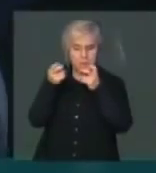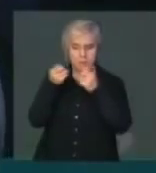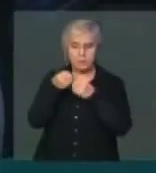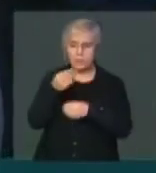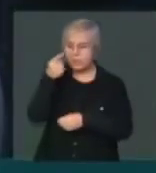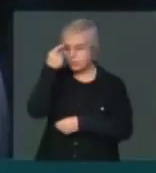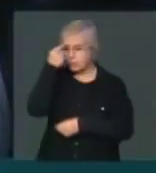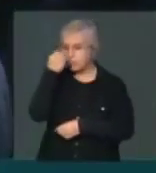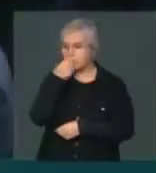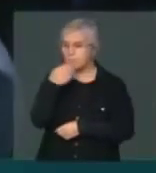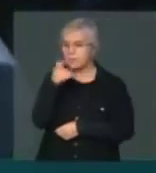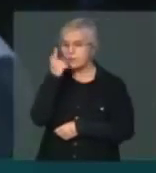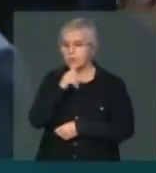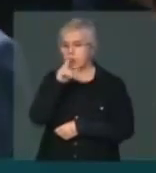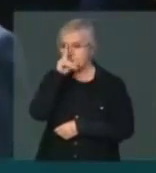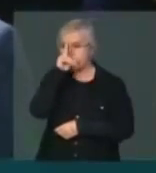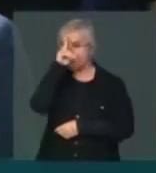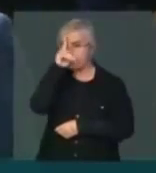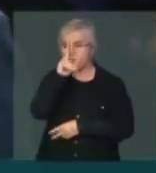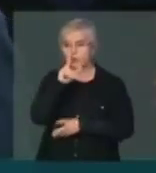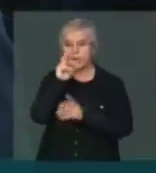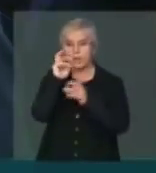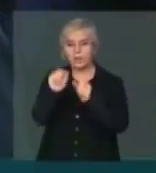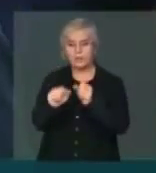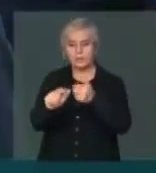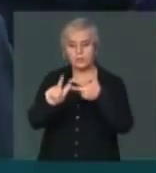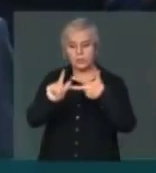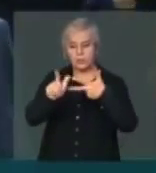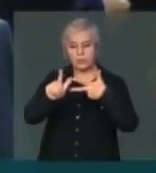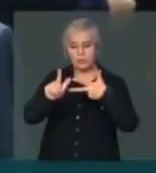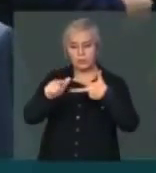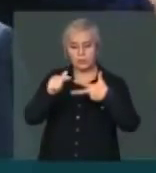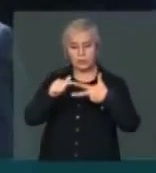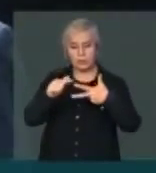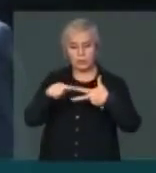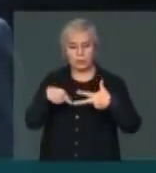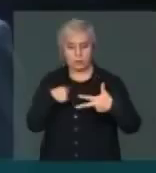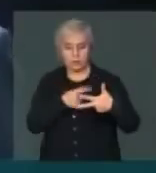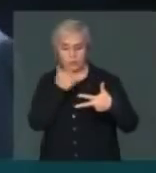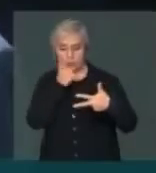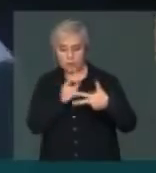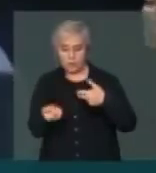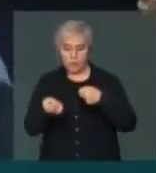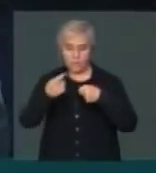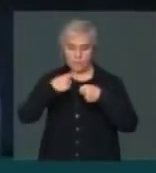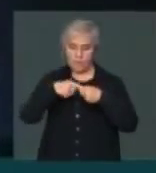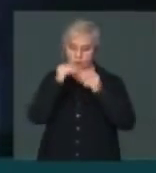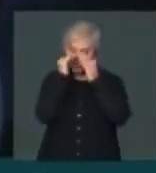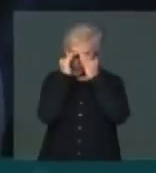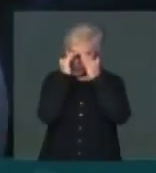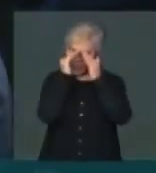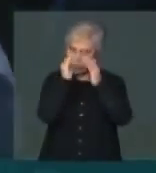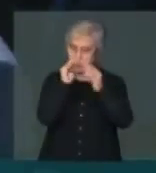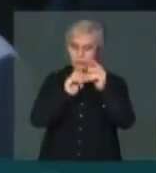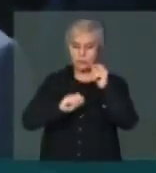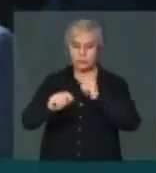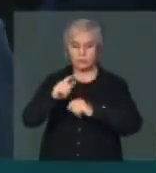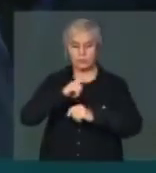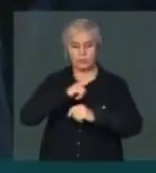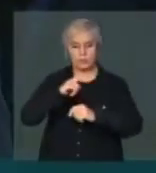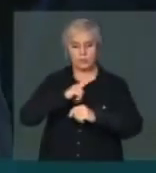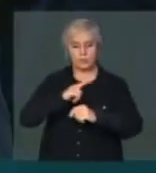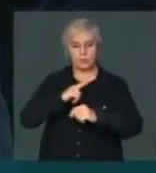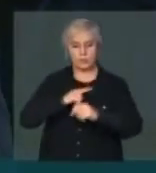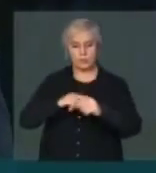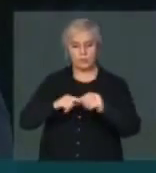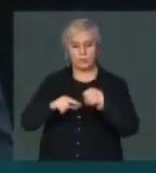para fortalecer o poder legislativo, para que a gente volte a respeitar o que Montesquieu, na